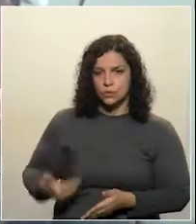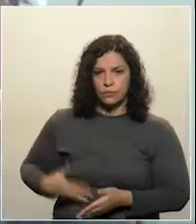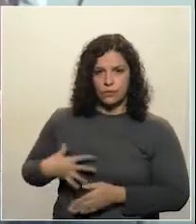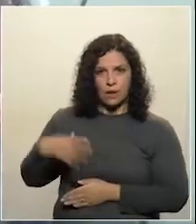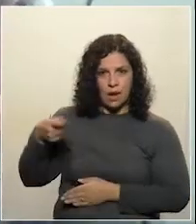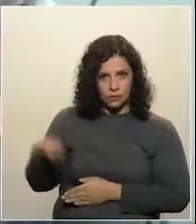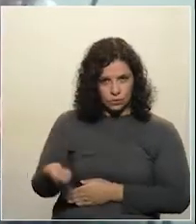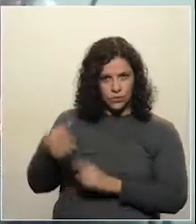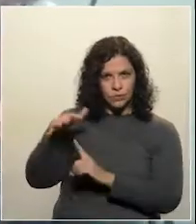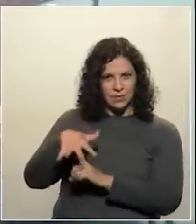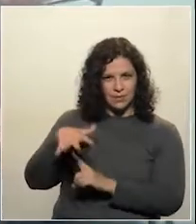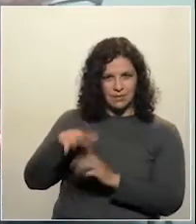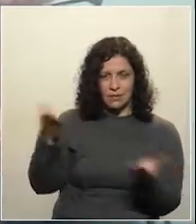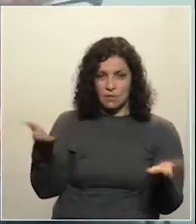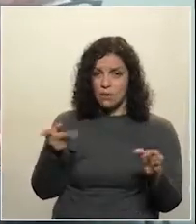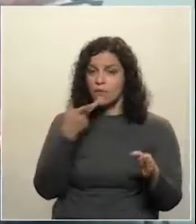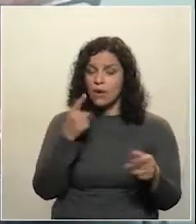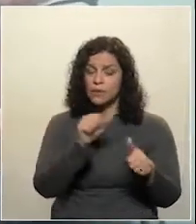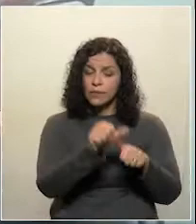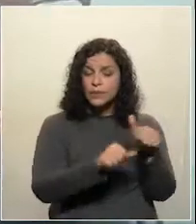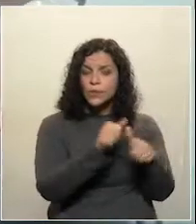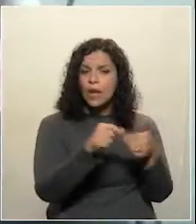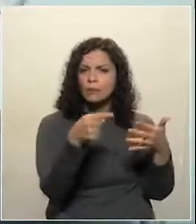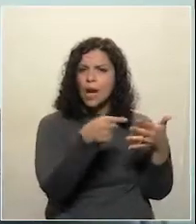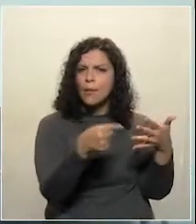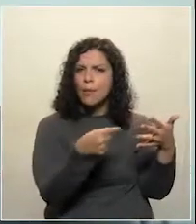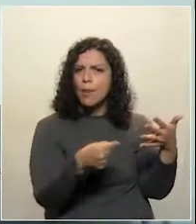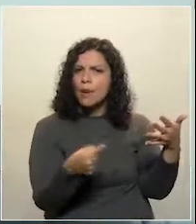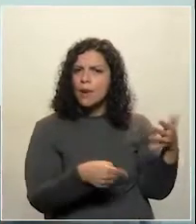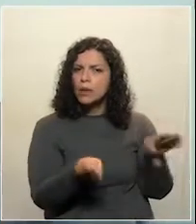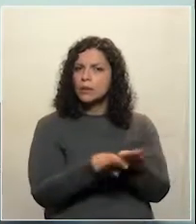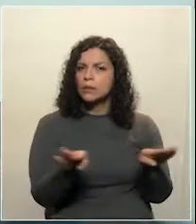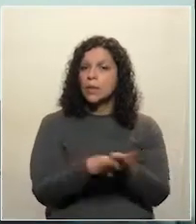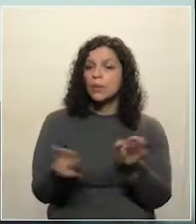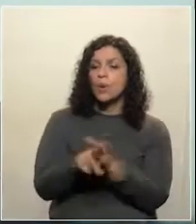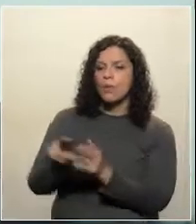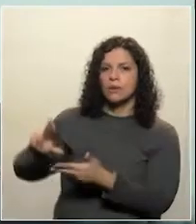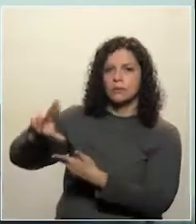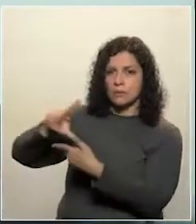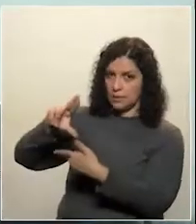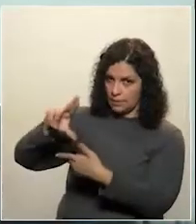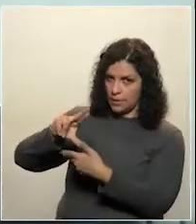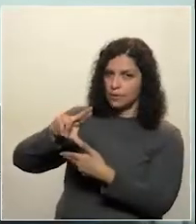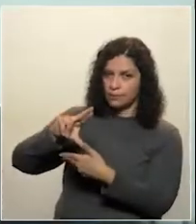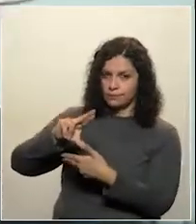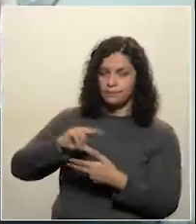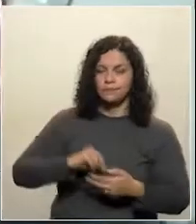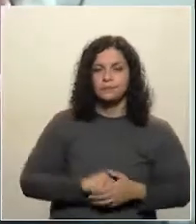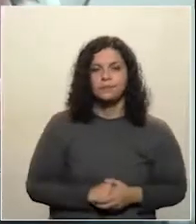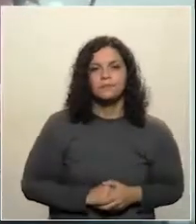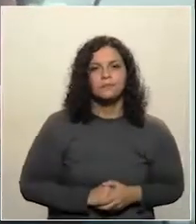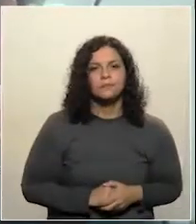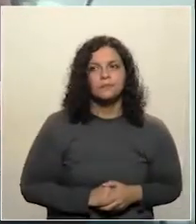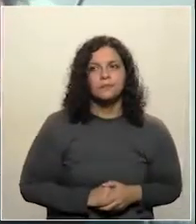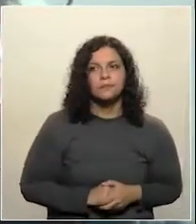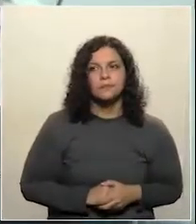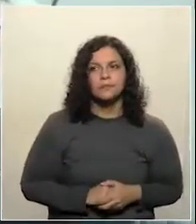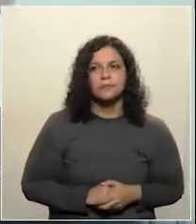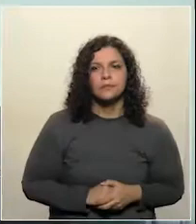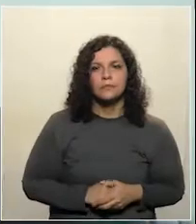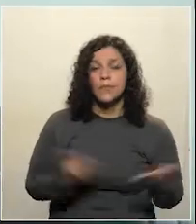Paraná pretende fazer uma série de alterações na companhia de saneamento do estado do Paraná, a Sanepar.